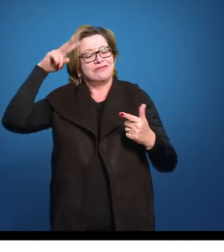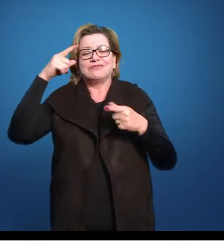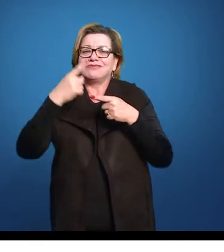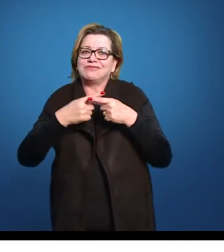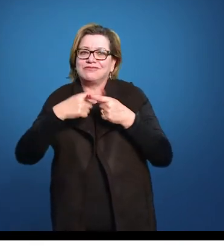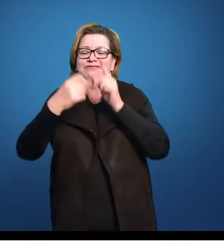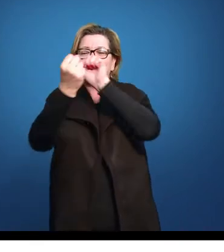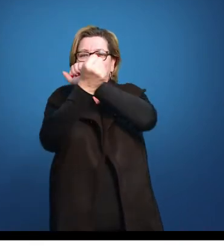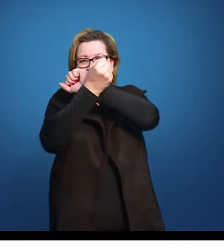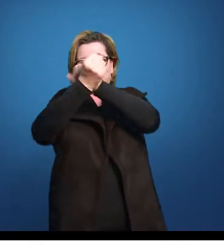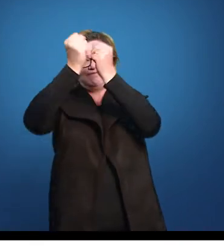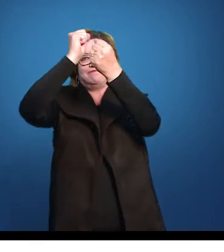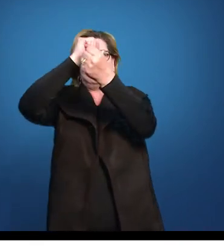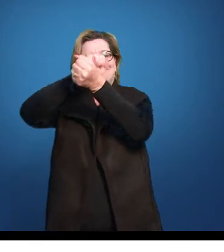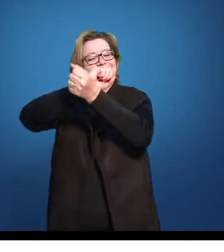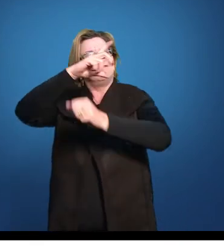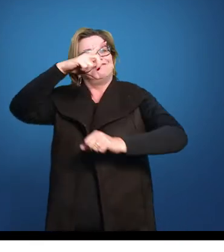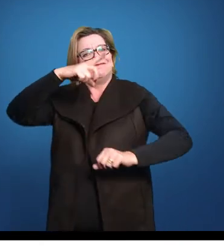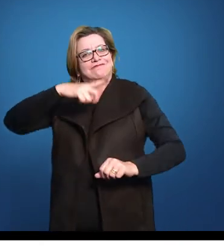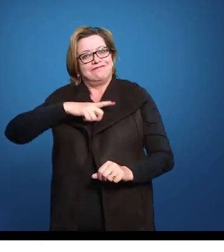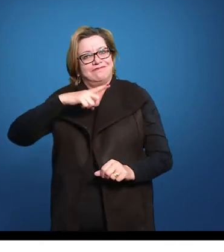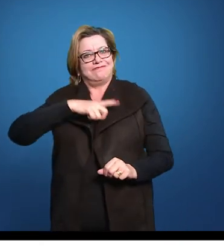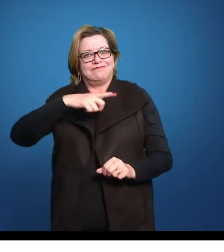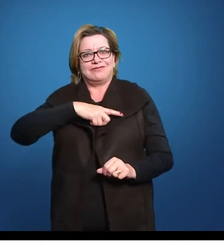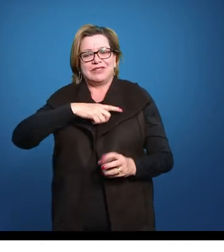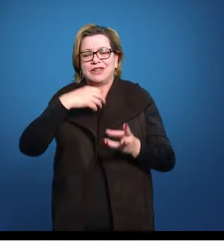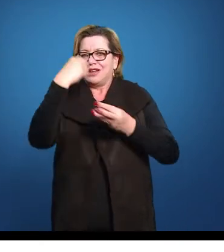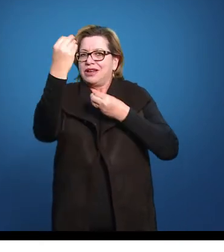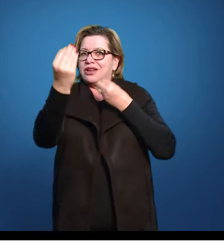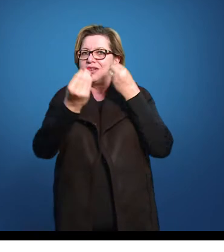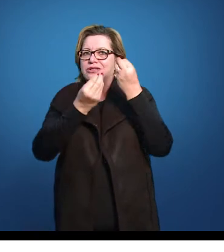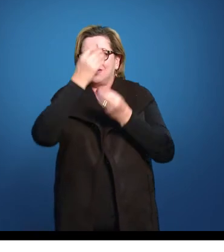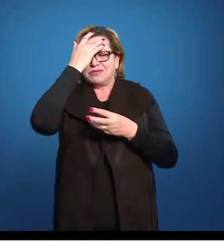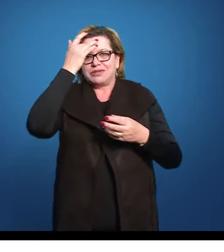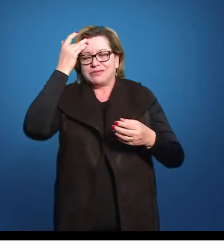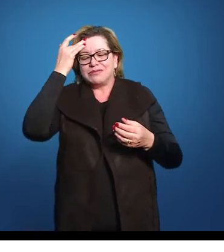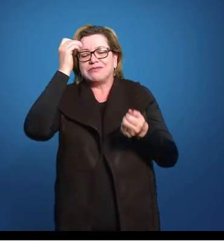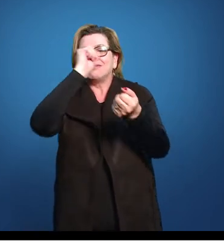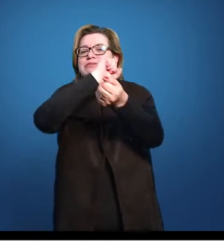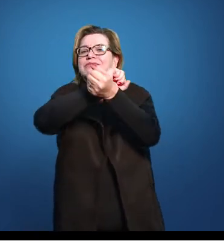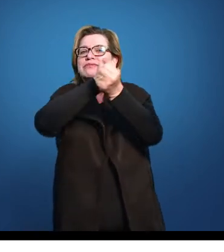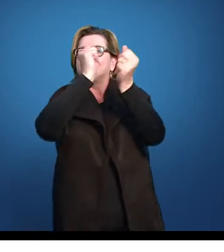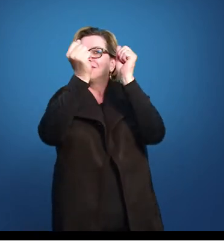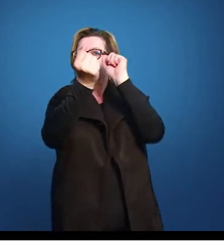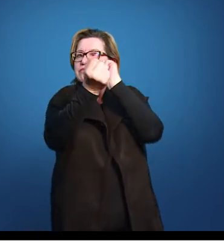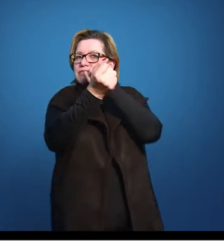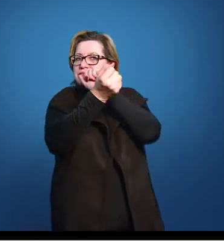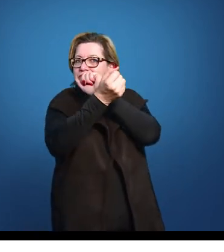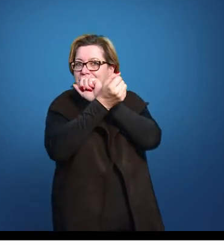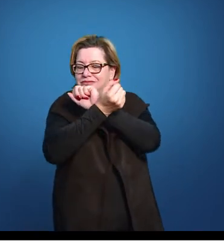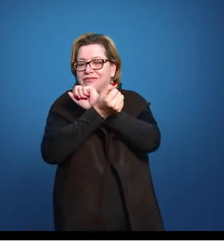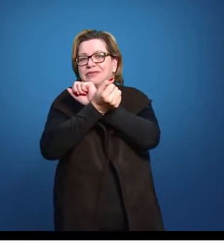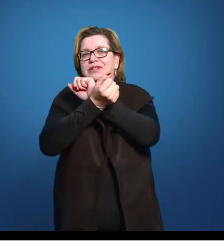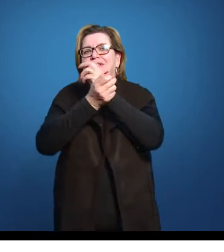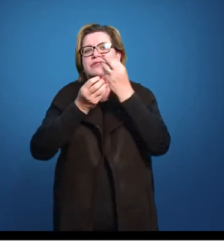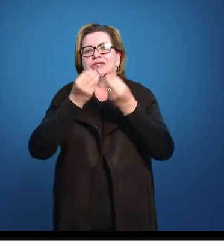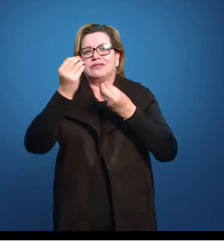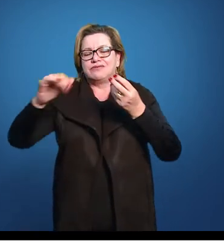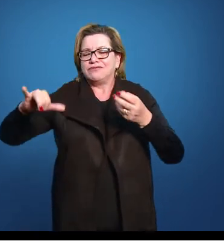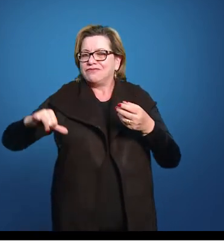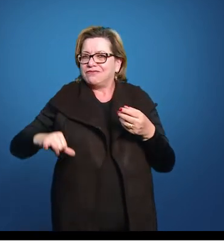da escravidão. E como essas pessoas que foram escravizadas, que não eram escravos, mas que foram escravizadas,